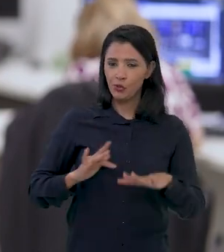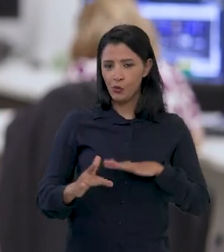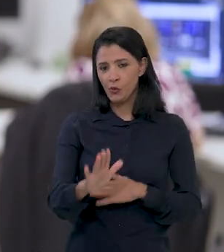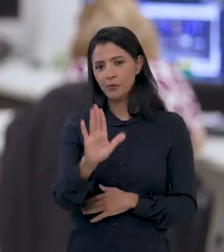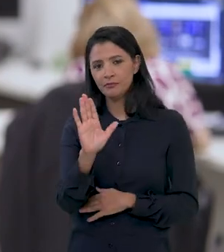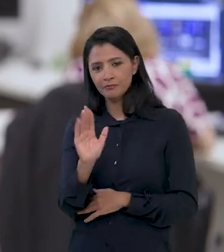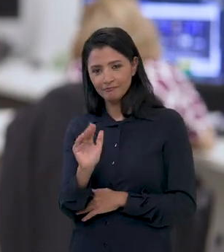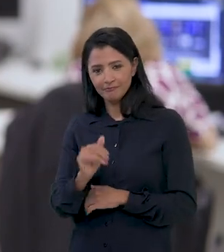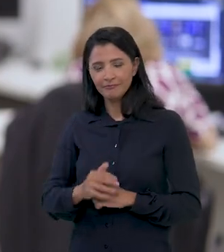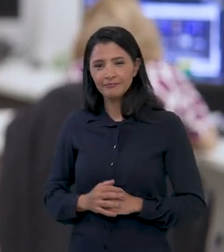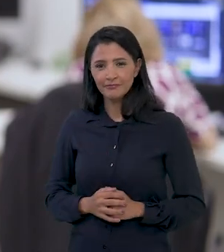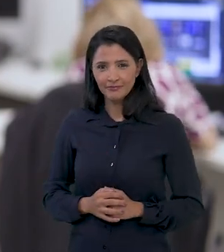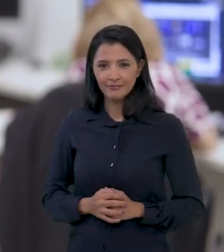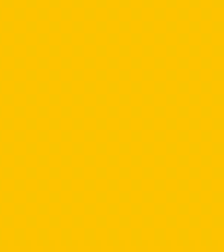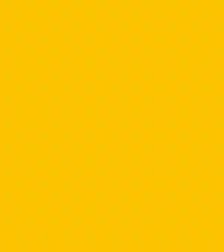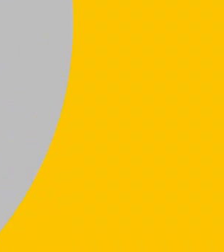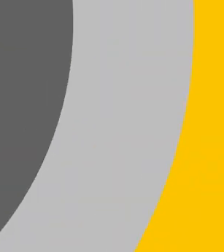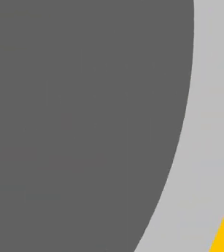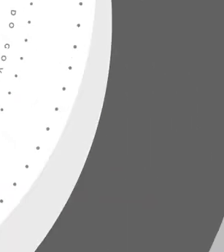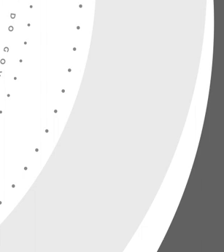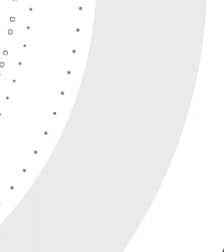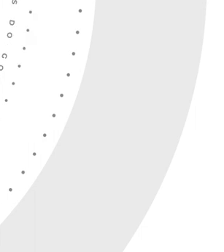e sigam com a gente nas redes sociais.